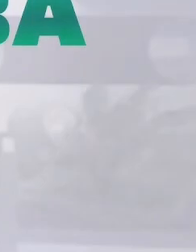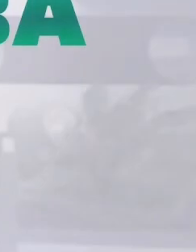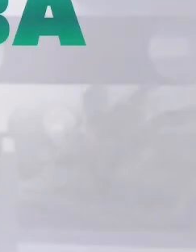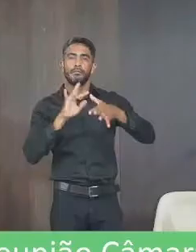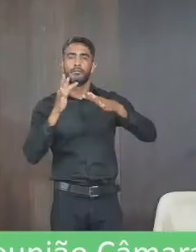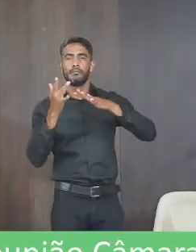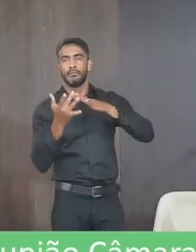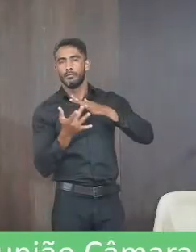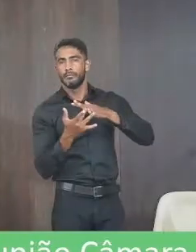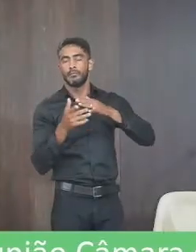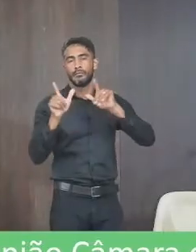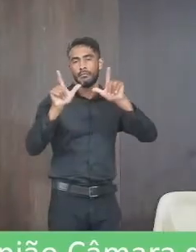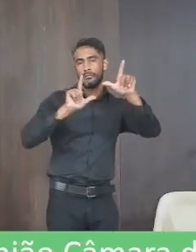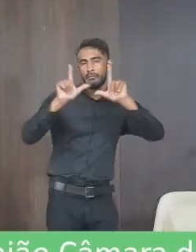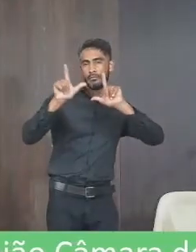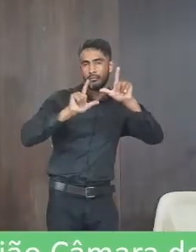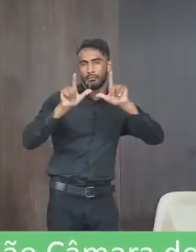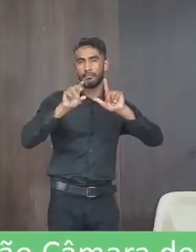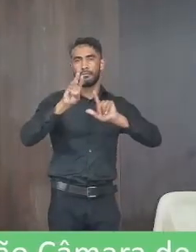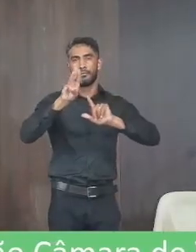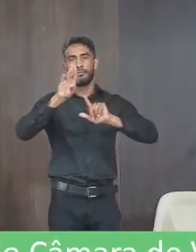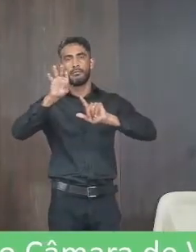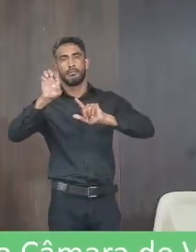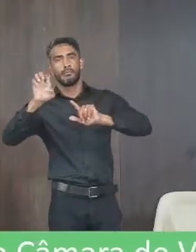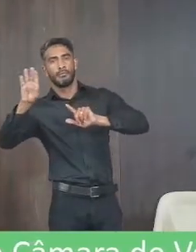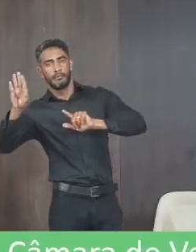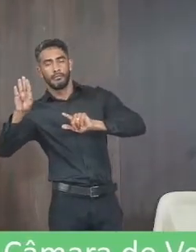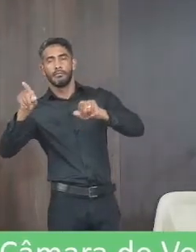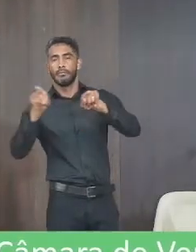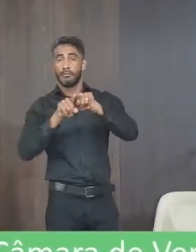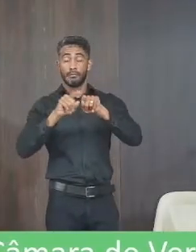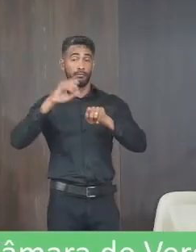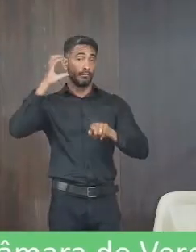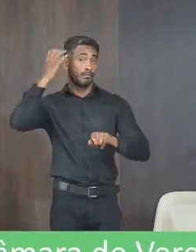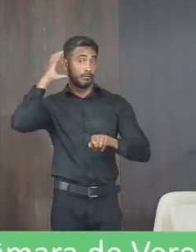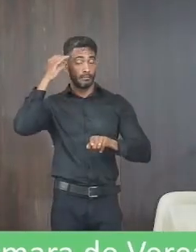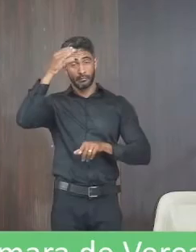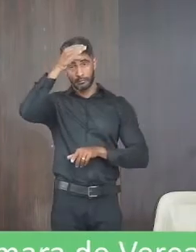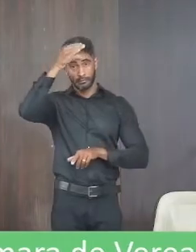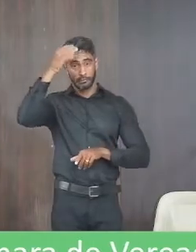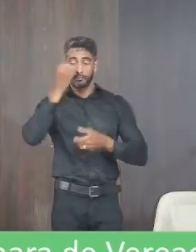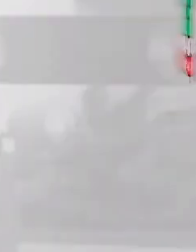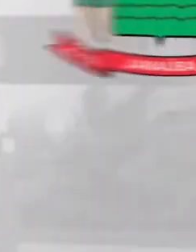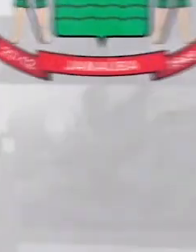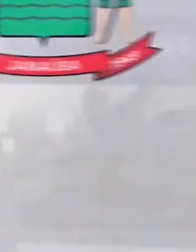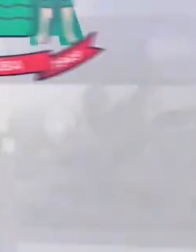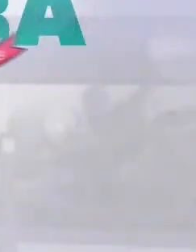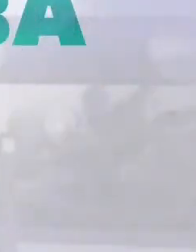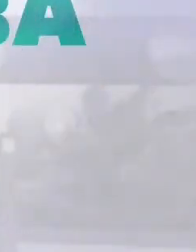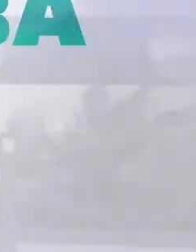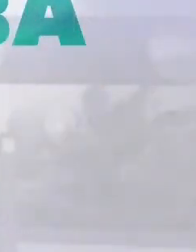sociais pela TV web e também pela rádio câmara tenham todos uma excelente noite